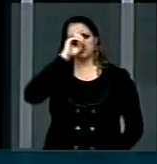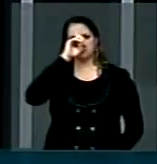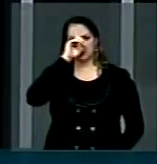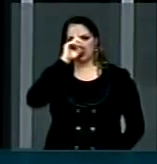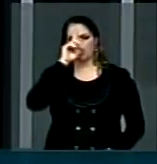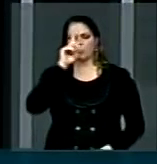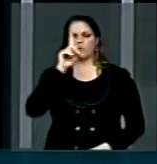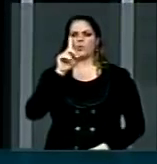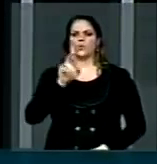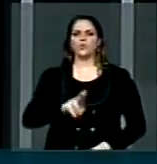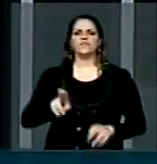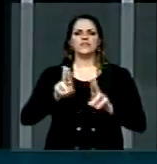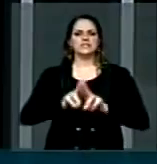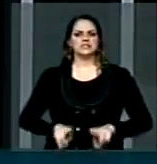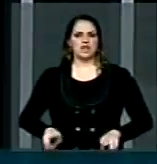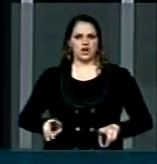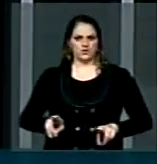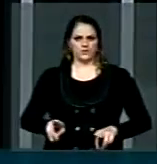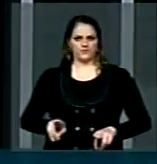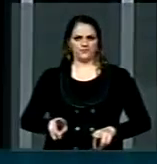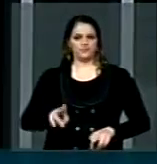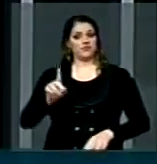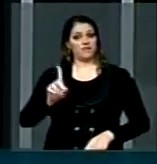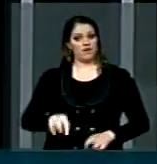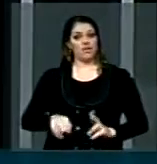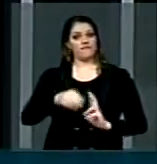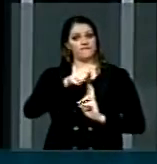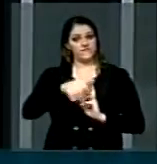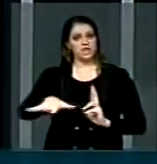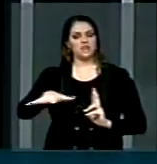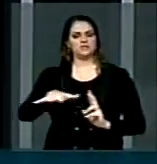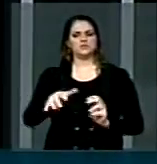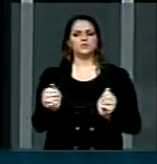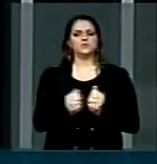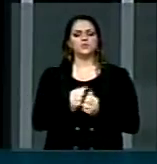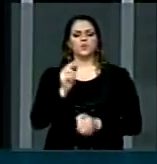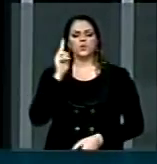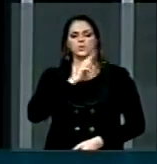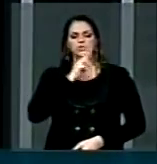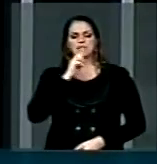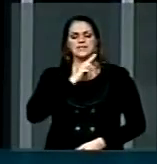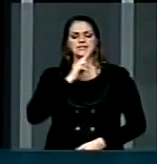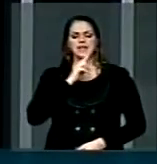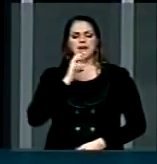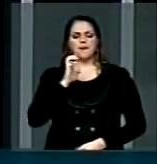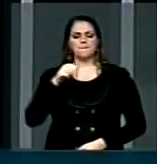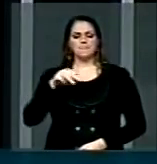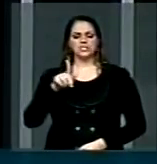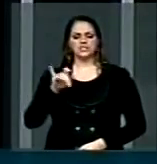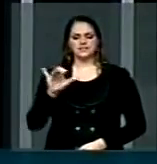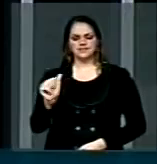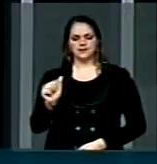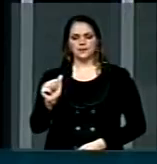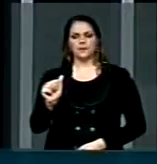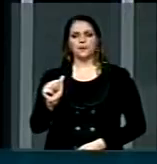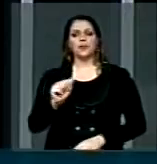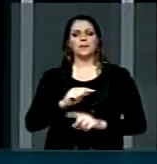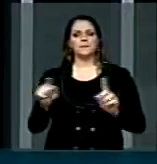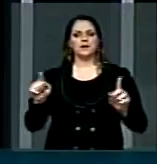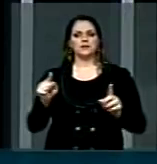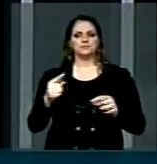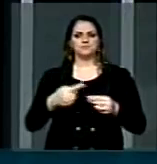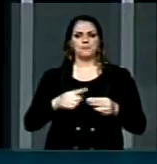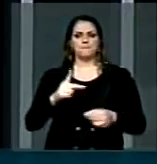universitários de referência, junto com a urgência e emergência. Pelotas, a Universidade